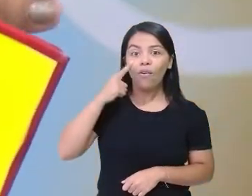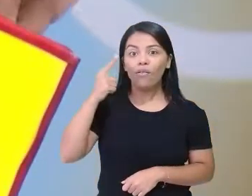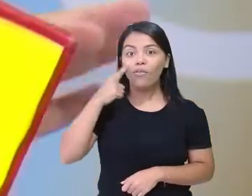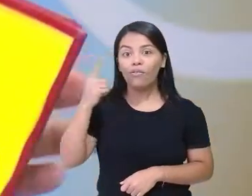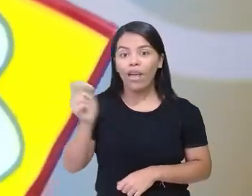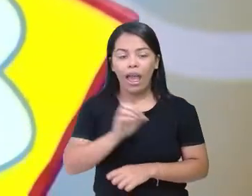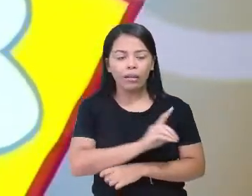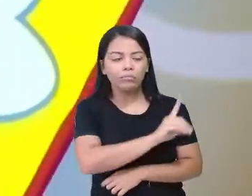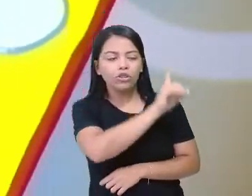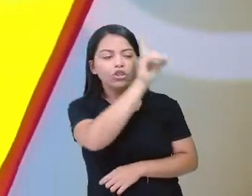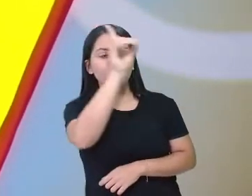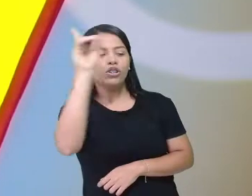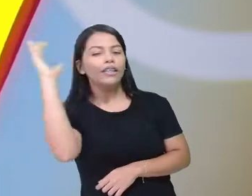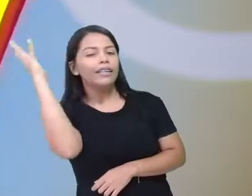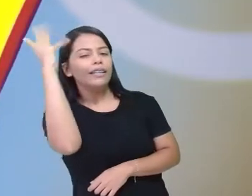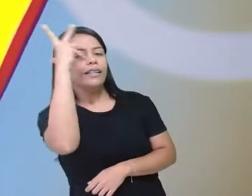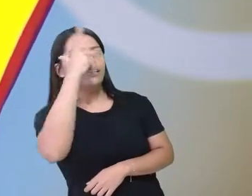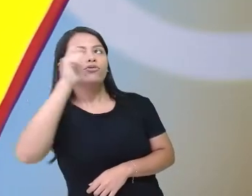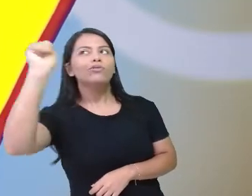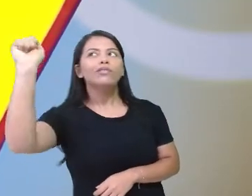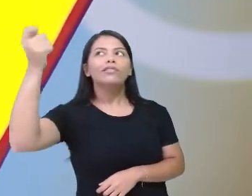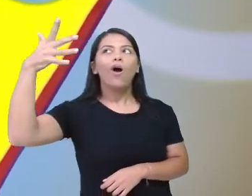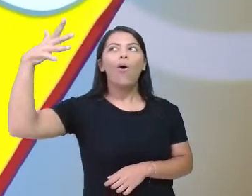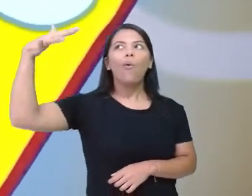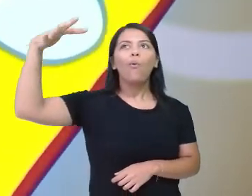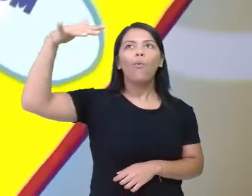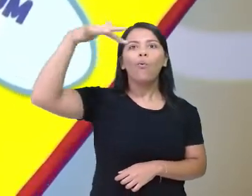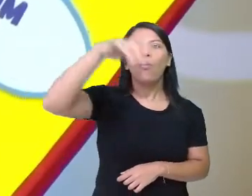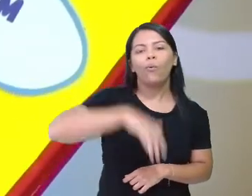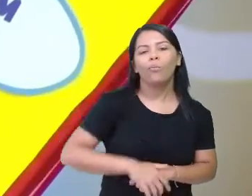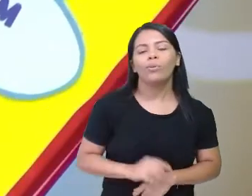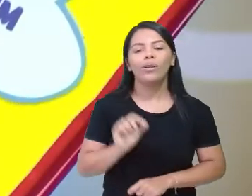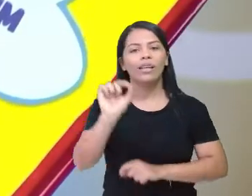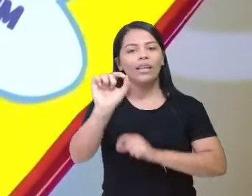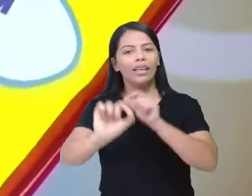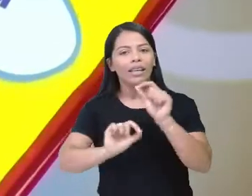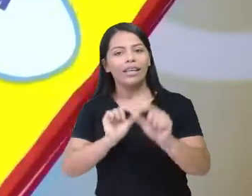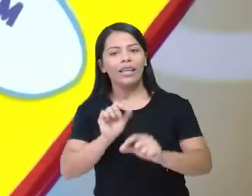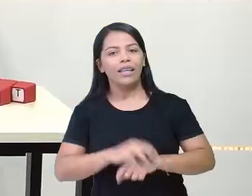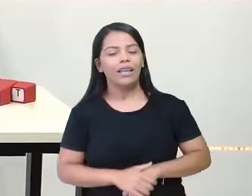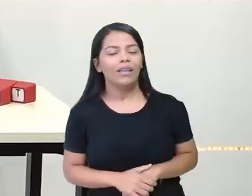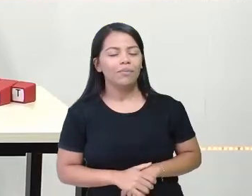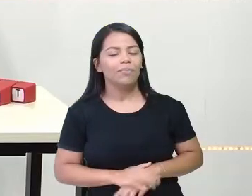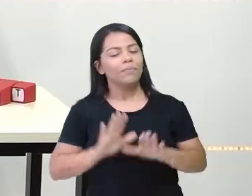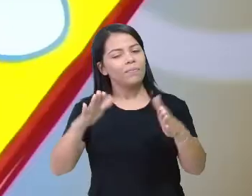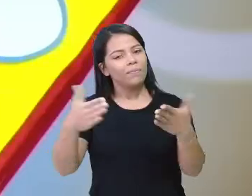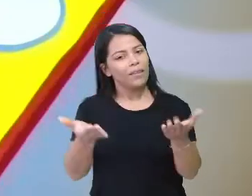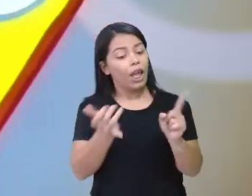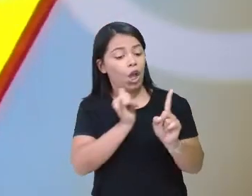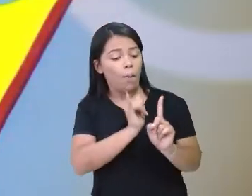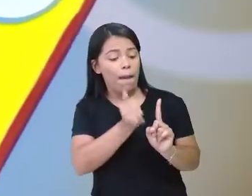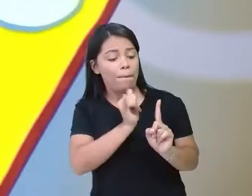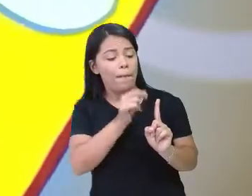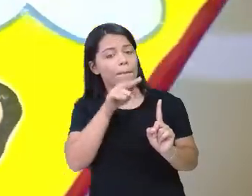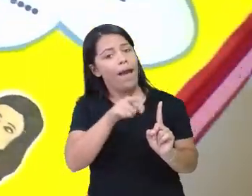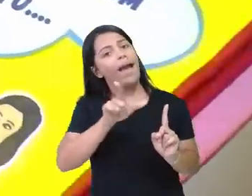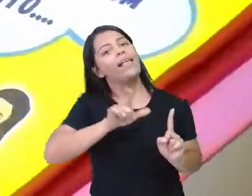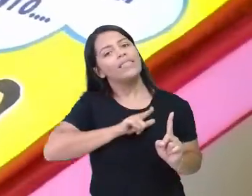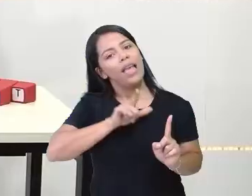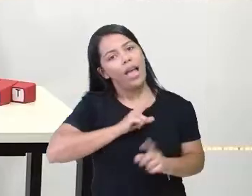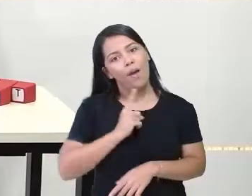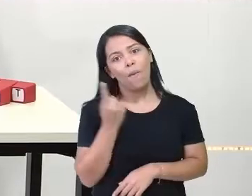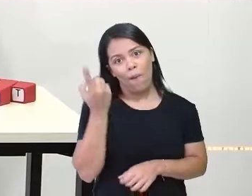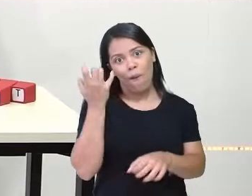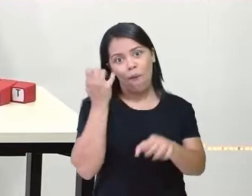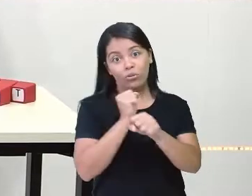lindo e ensalarado. Então, bora lá. Quem ganha um conto, ou quem conta um conto, ganha um ponto.